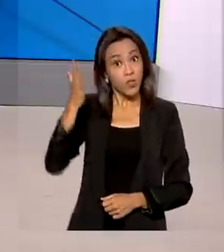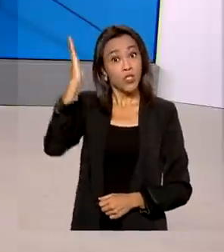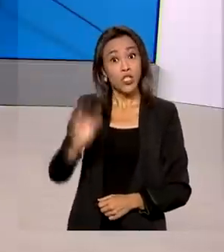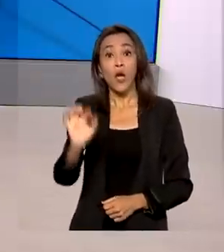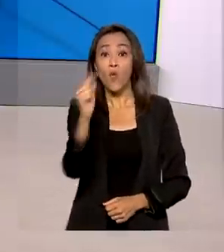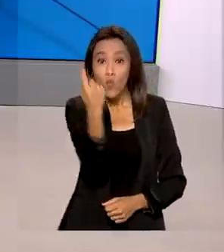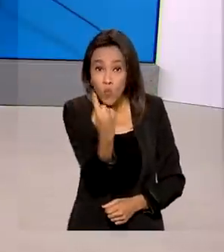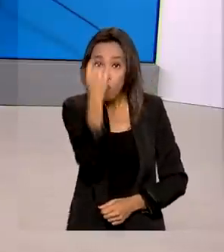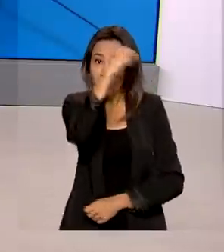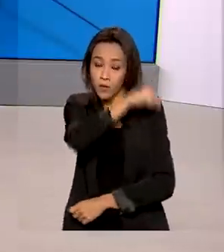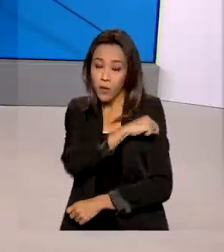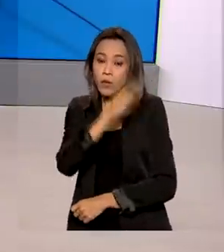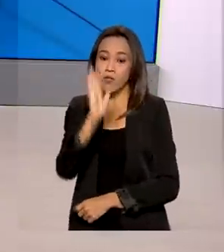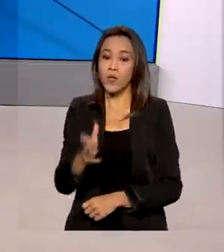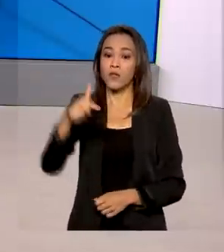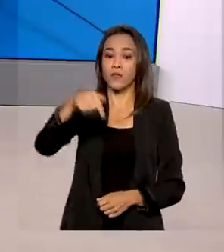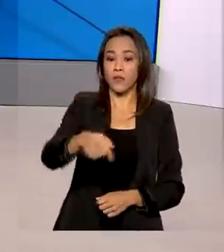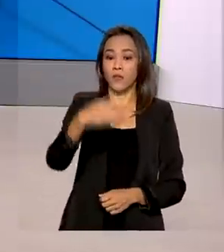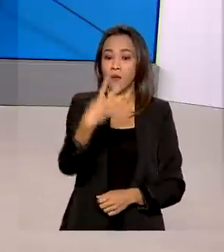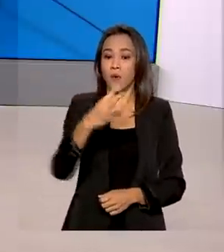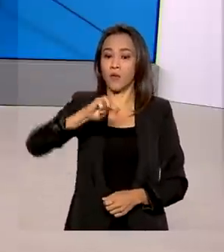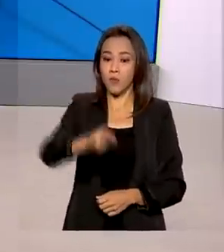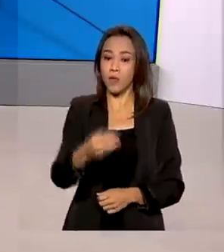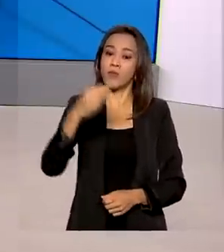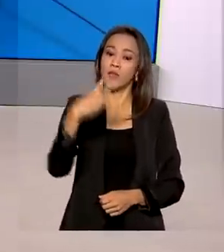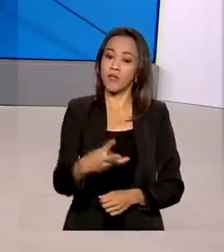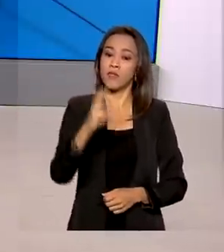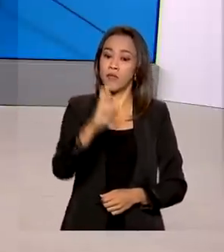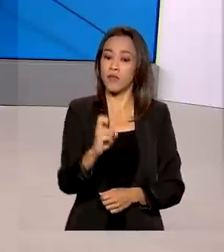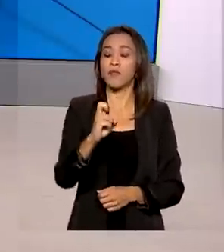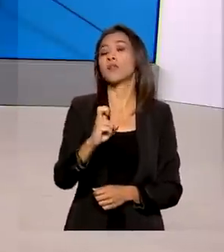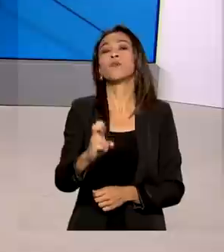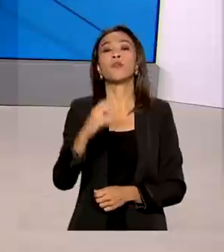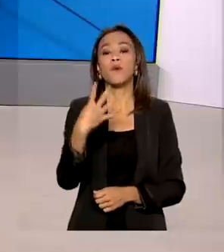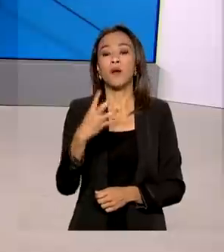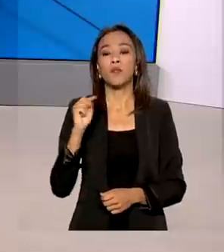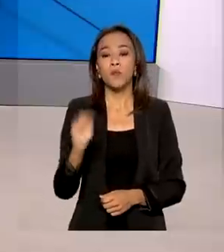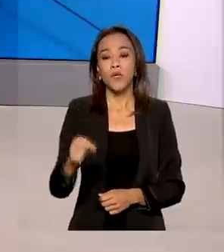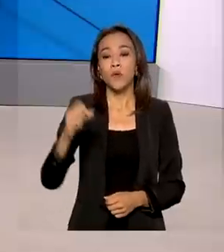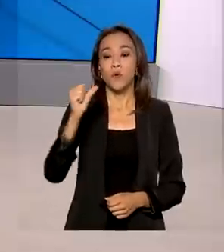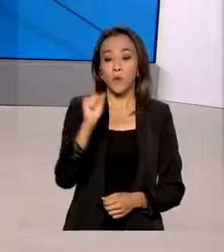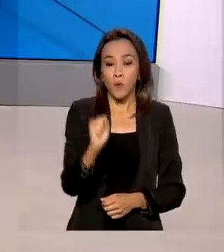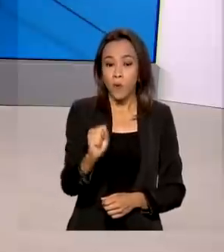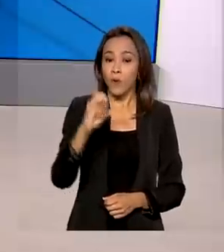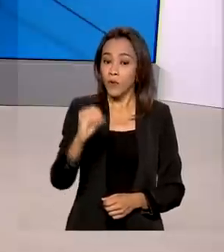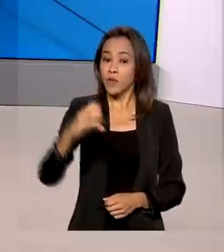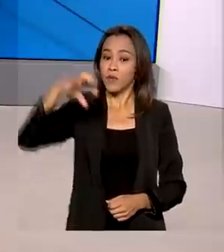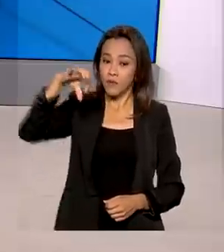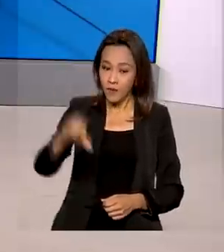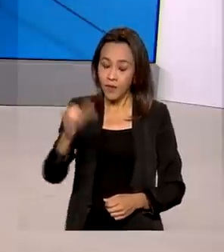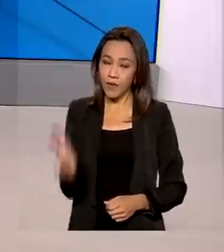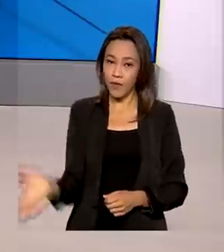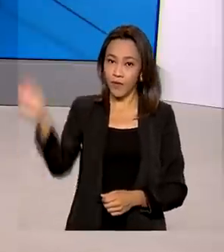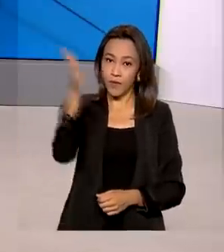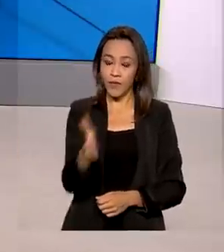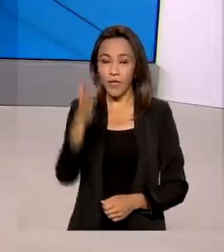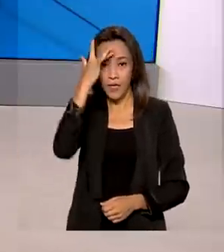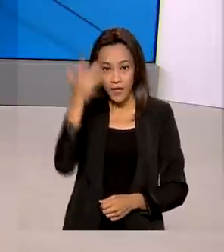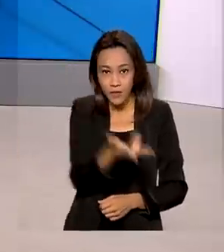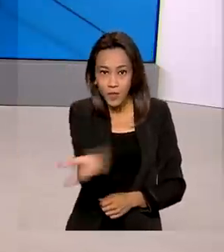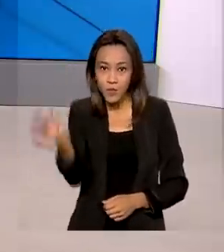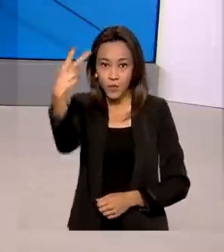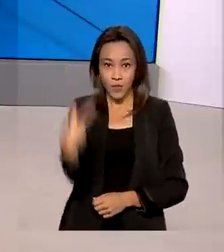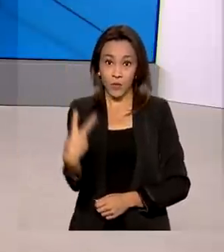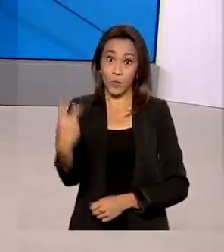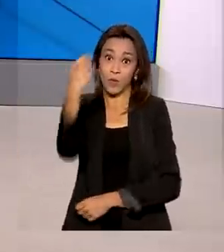uma dose são 74 milhões, 354 mil, 809. E as pessoas que foram vacinadas com a